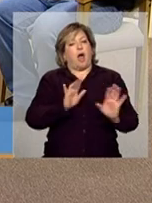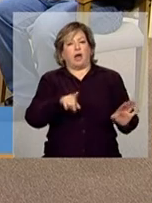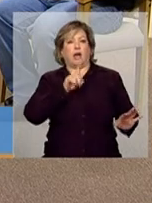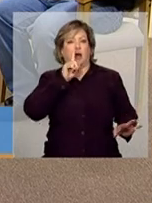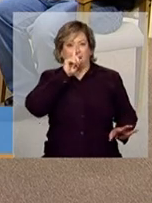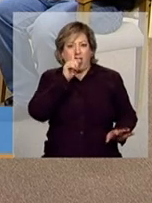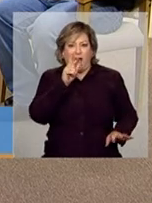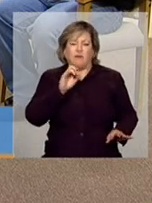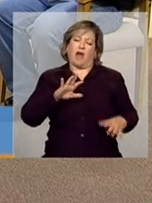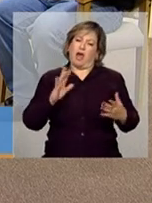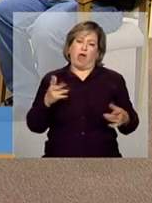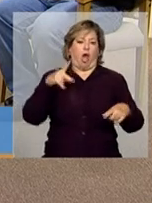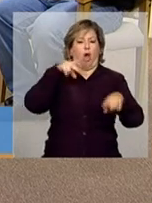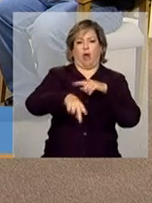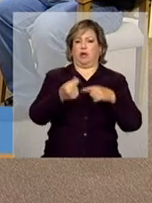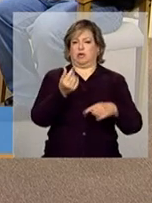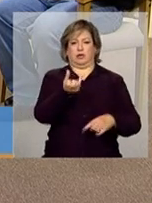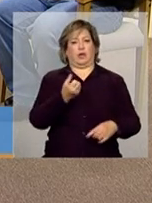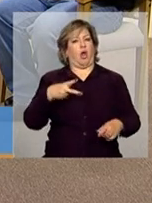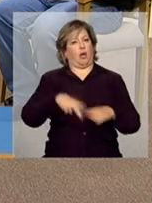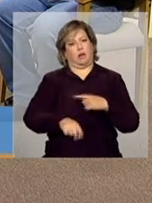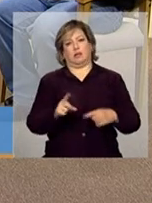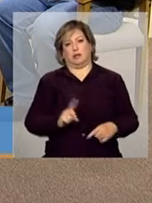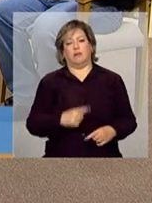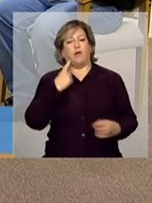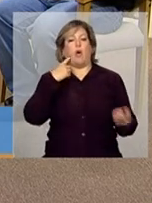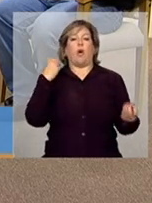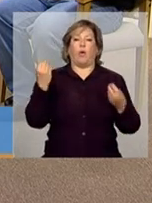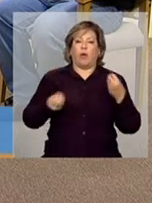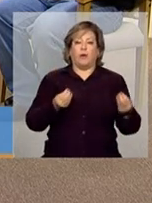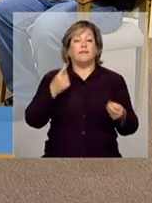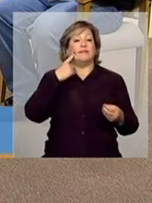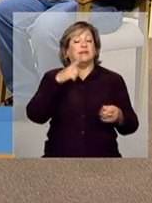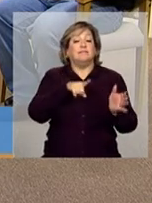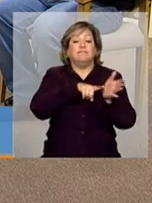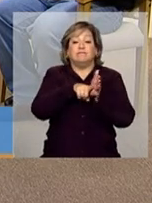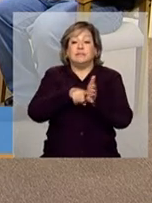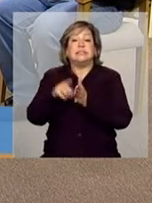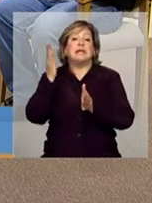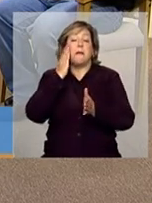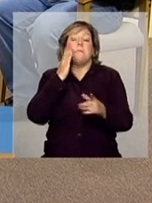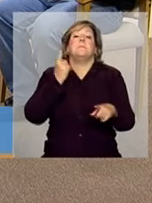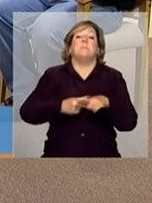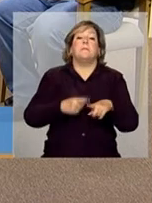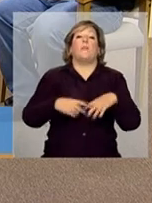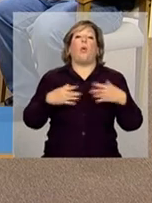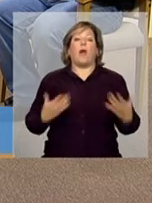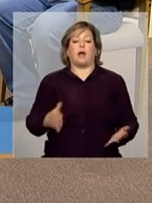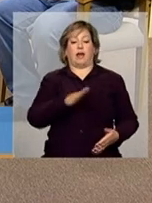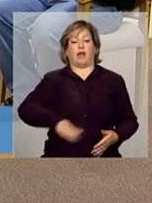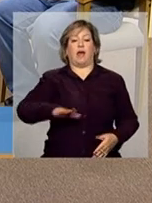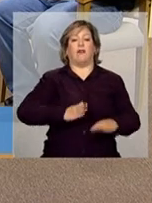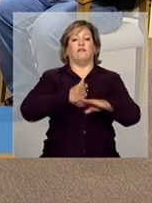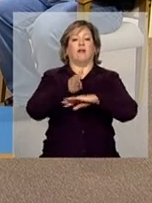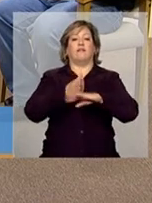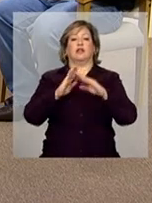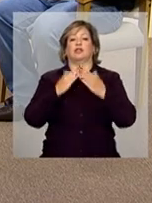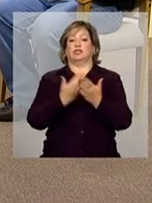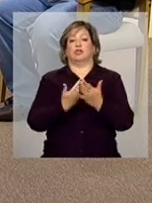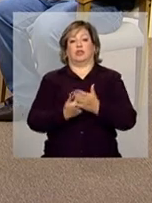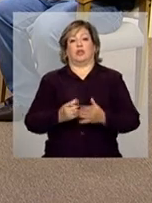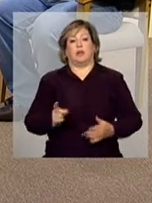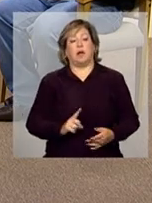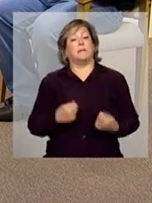efeito em algumas situações e em outras situações não. Porque, como a gente capta quais são as causas